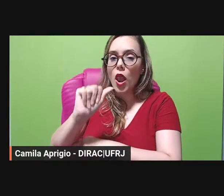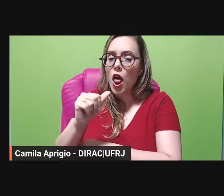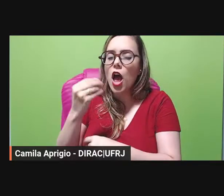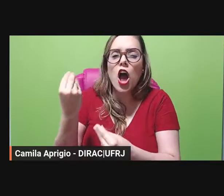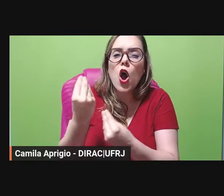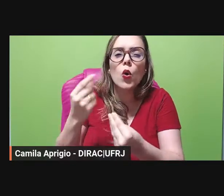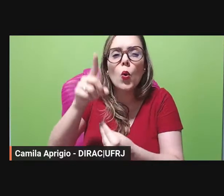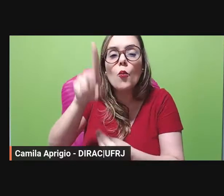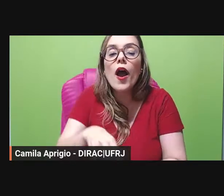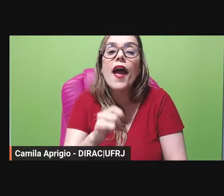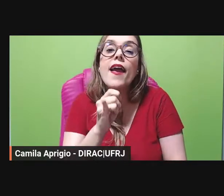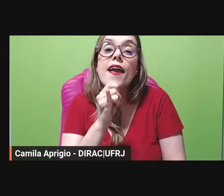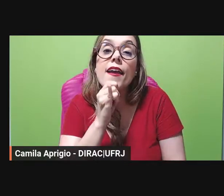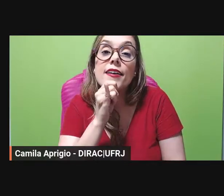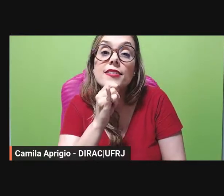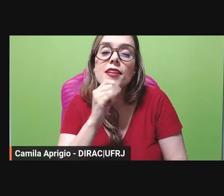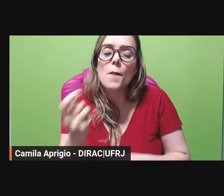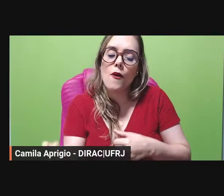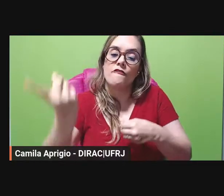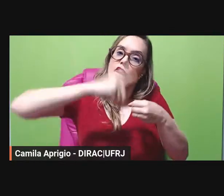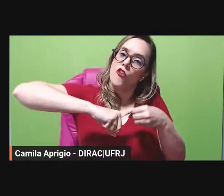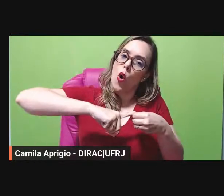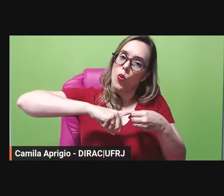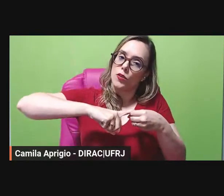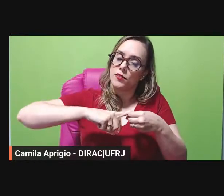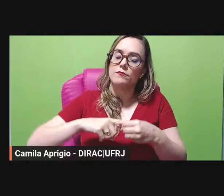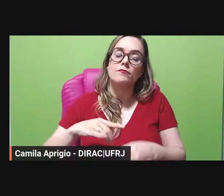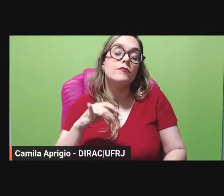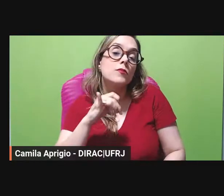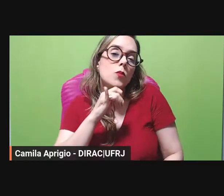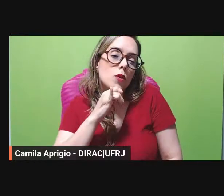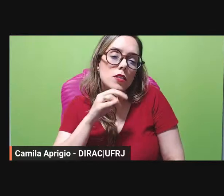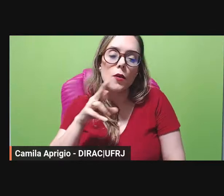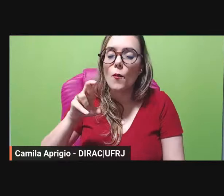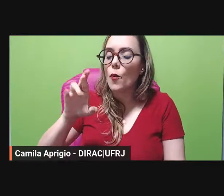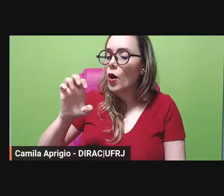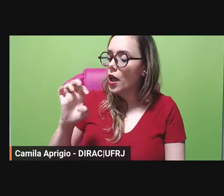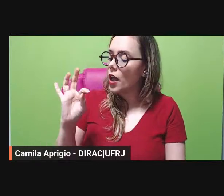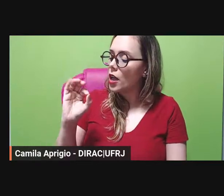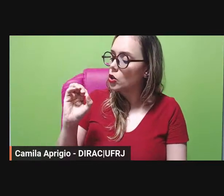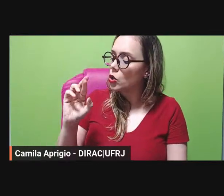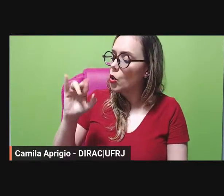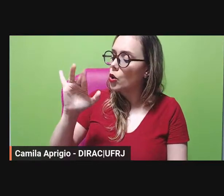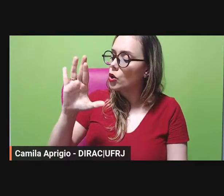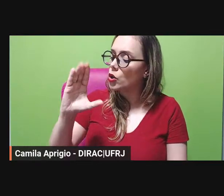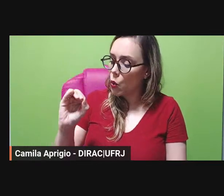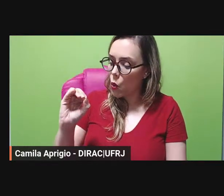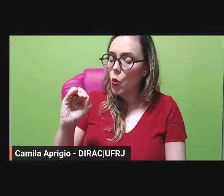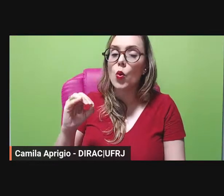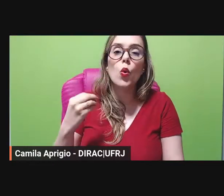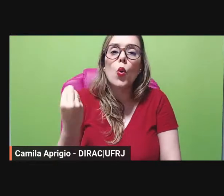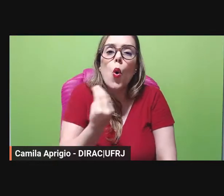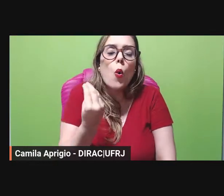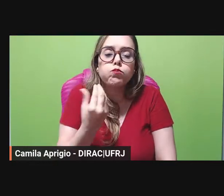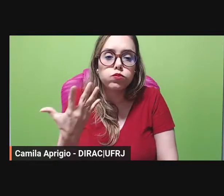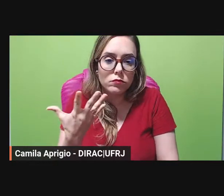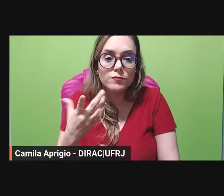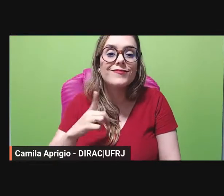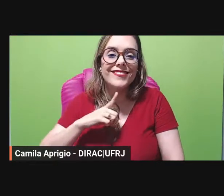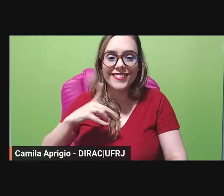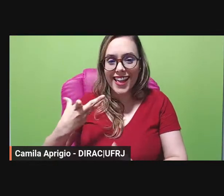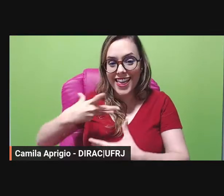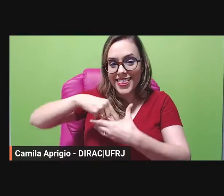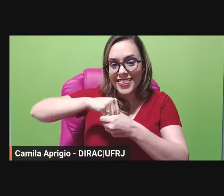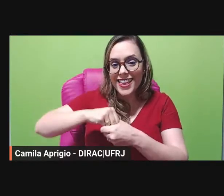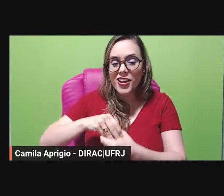qual que é a diferença então o que é que caracterizaria o exemplo retórico e dentro do exemplo o que é